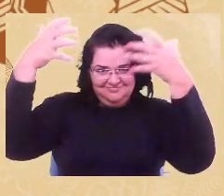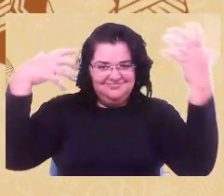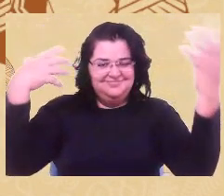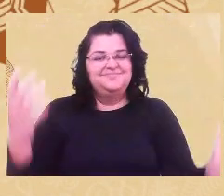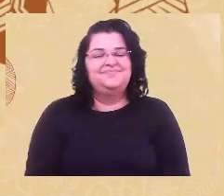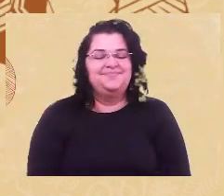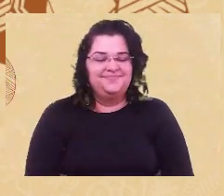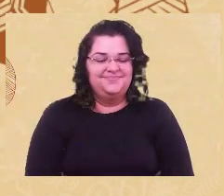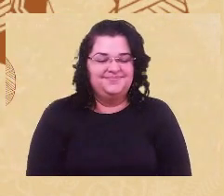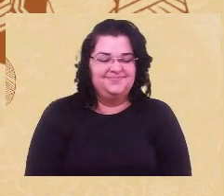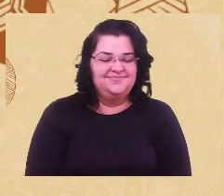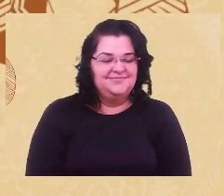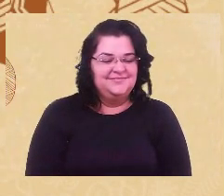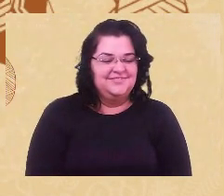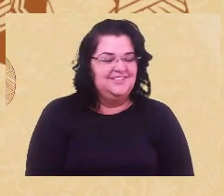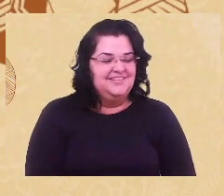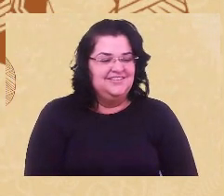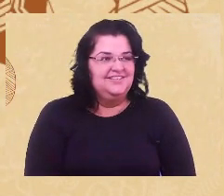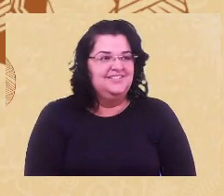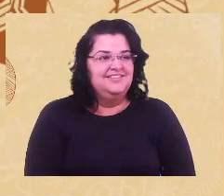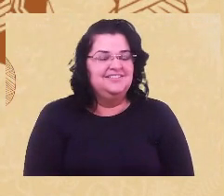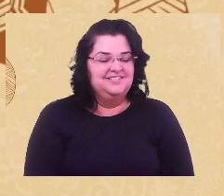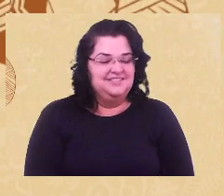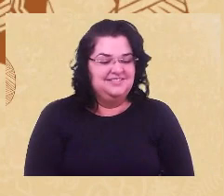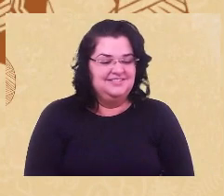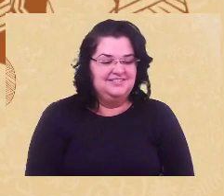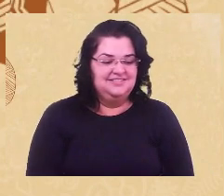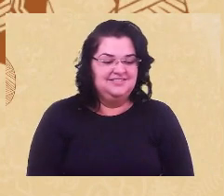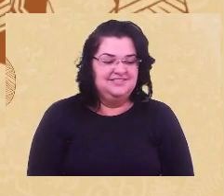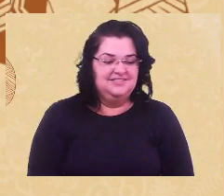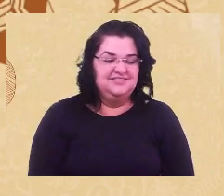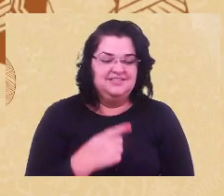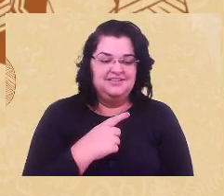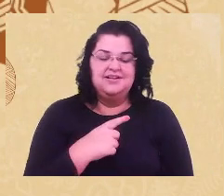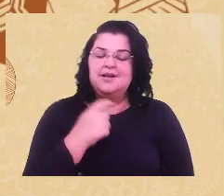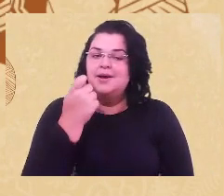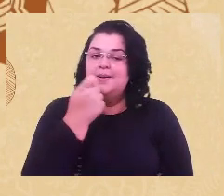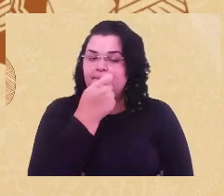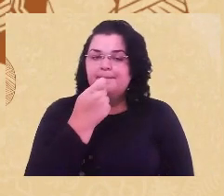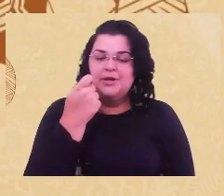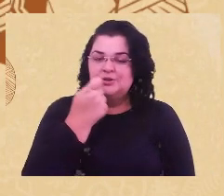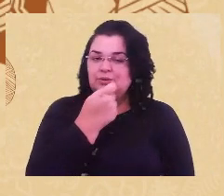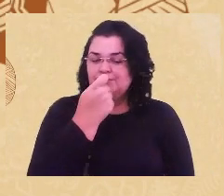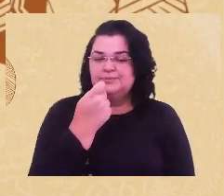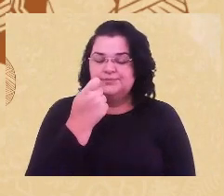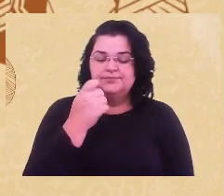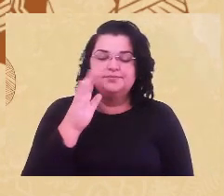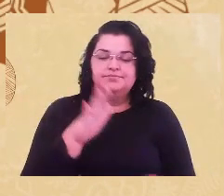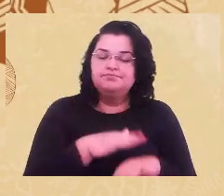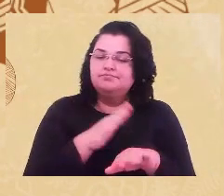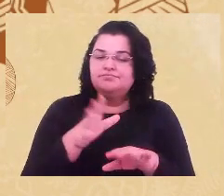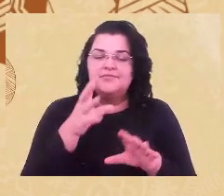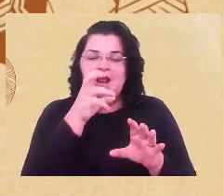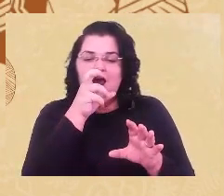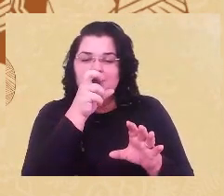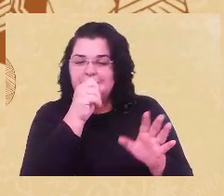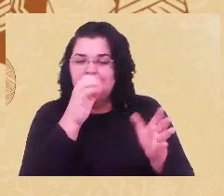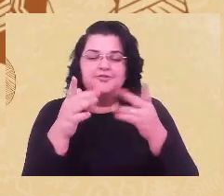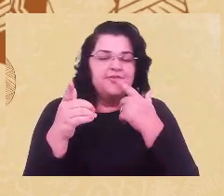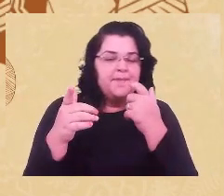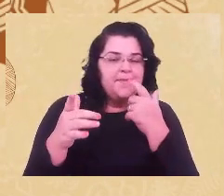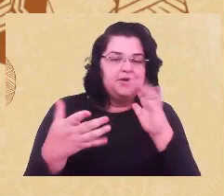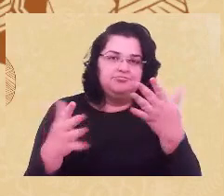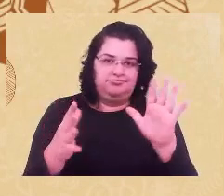de falar isso das outras vezes, eu estou de batom, tom meio alaranjado, meio vermelho,